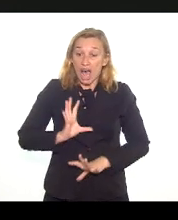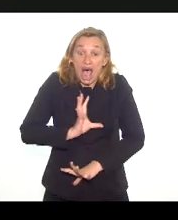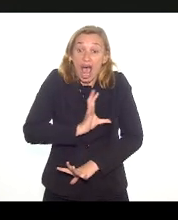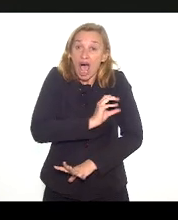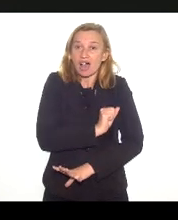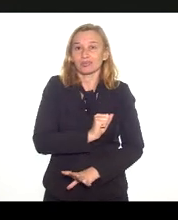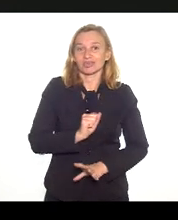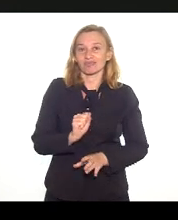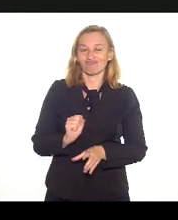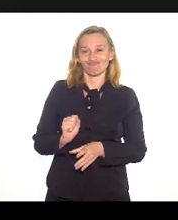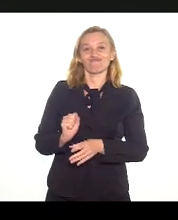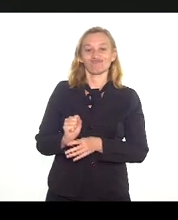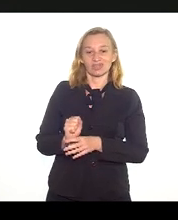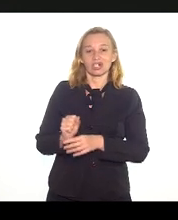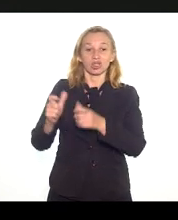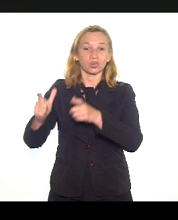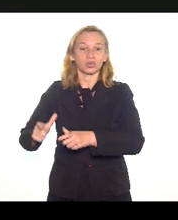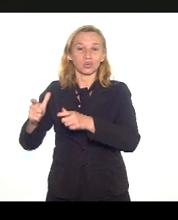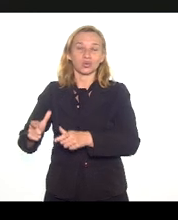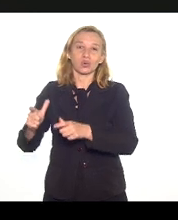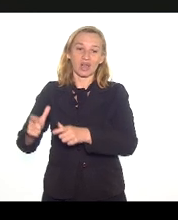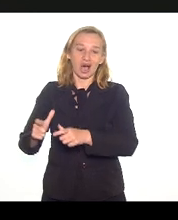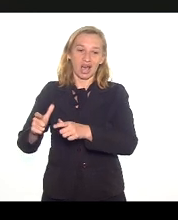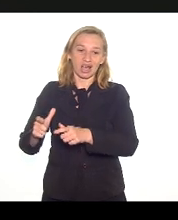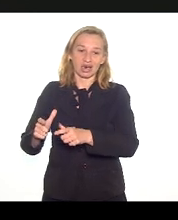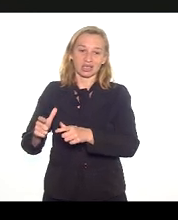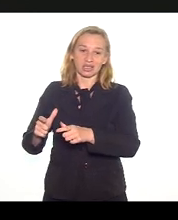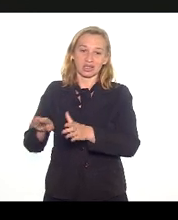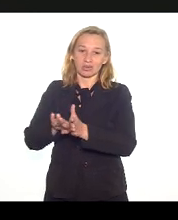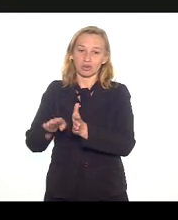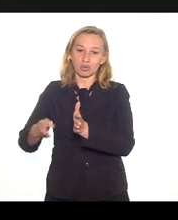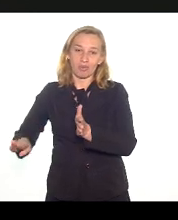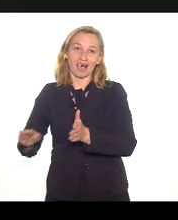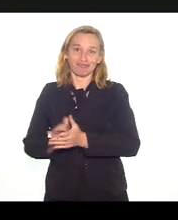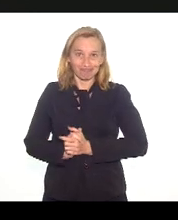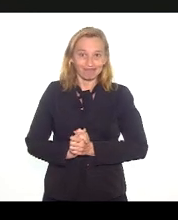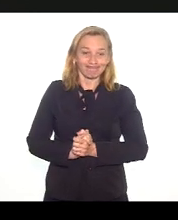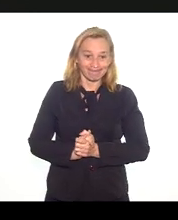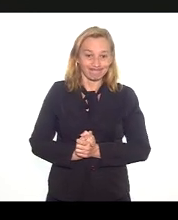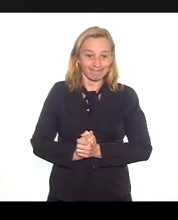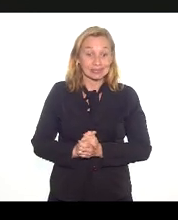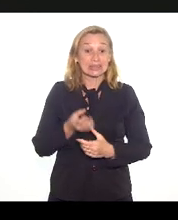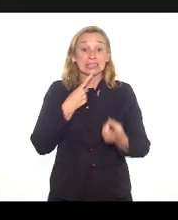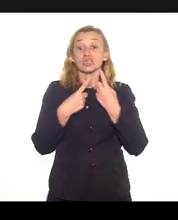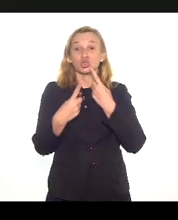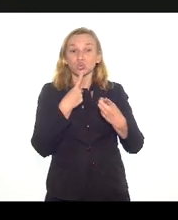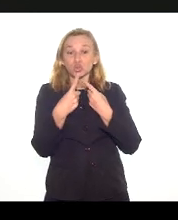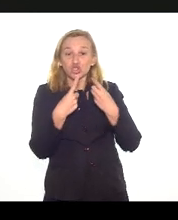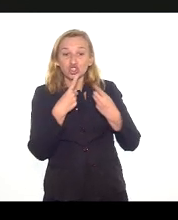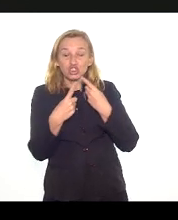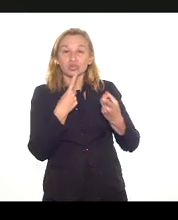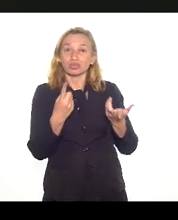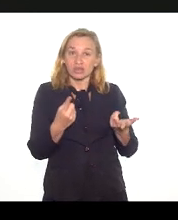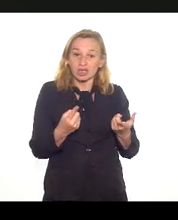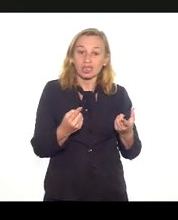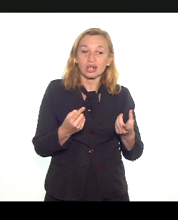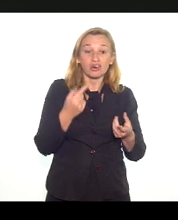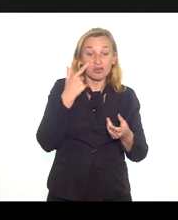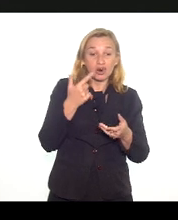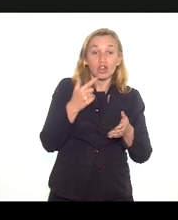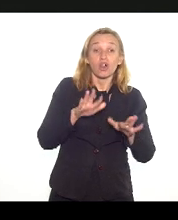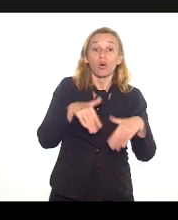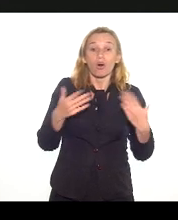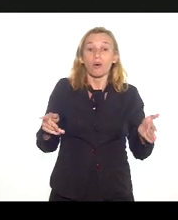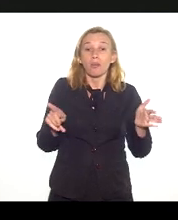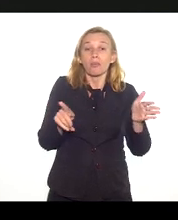na retroárea de porto de contêiner e aí a gente precisa estar discutindo no estado litorâneo qual o papel do Açú,